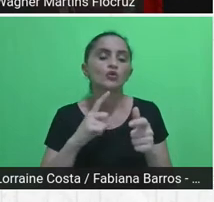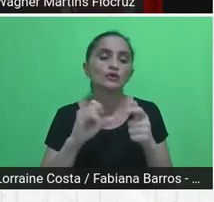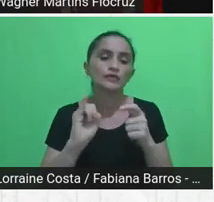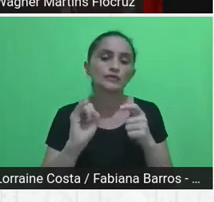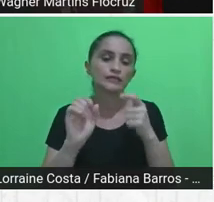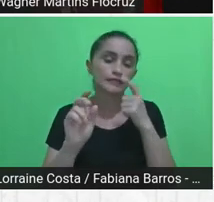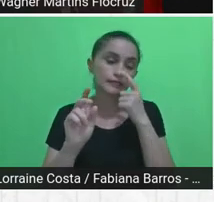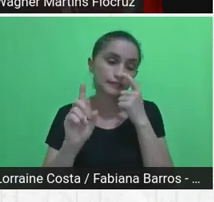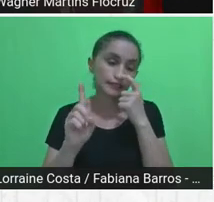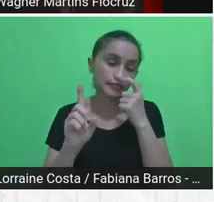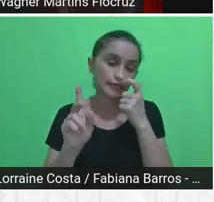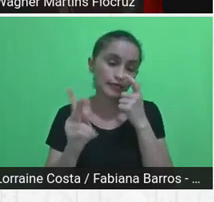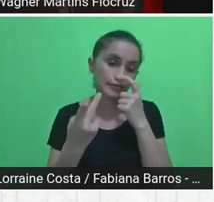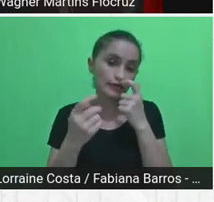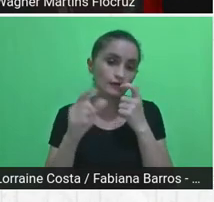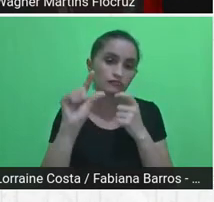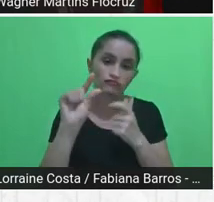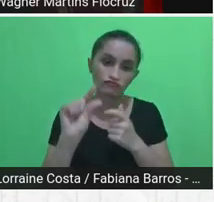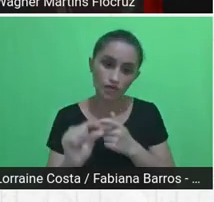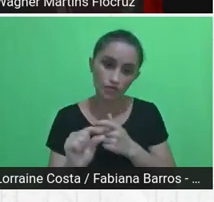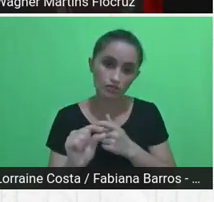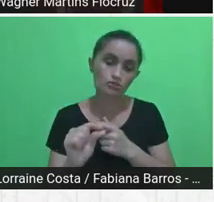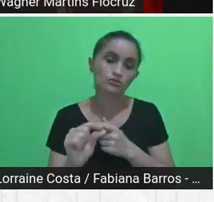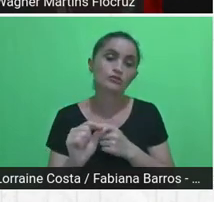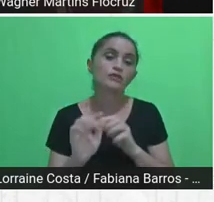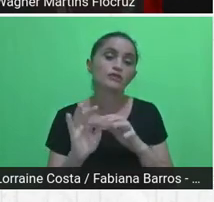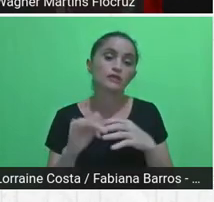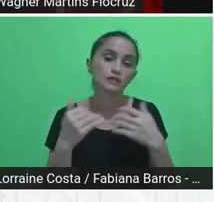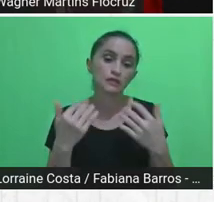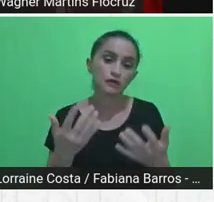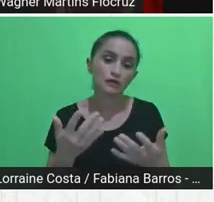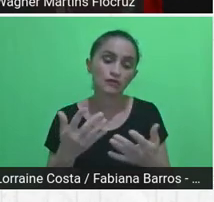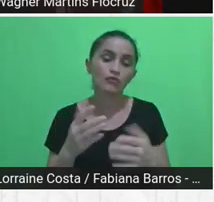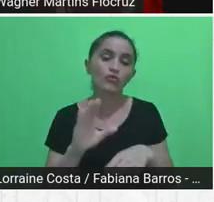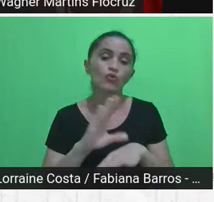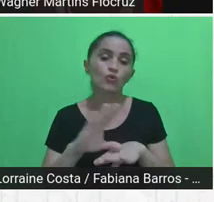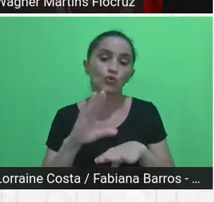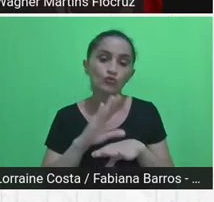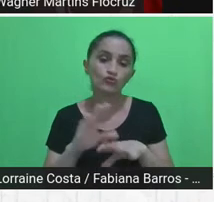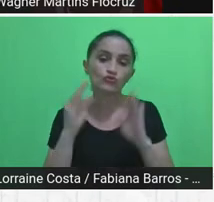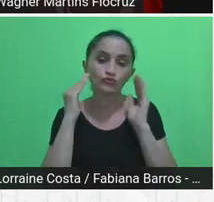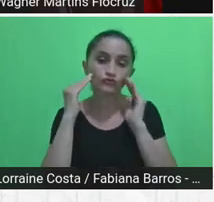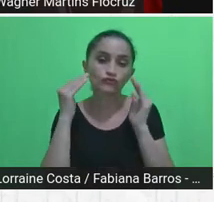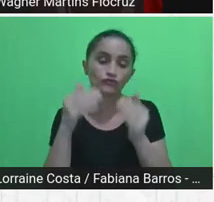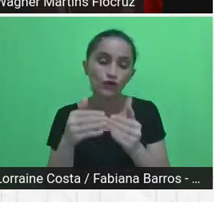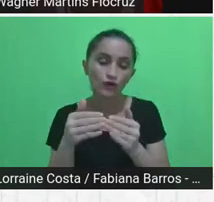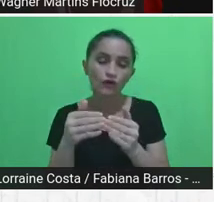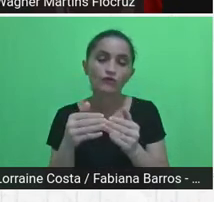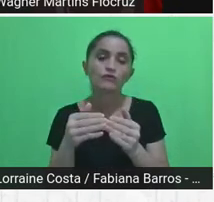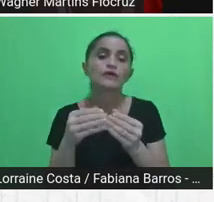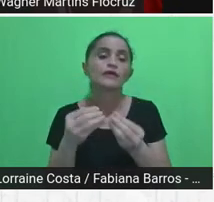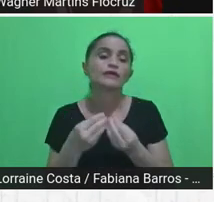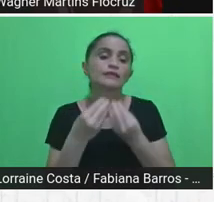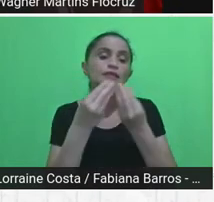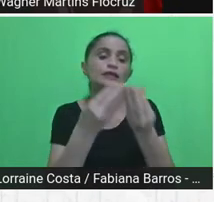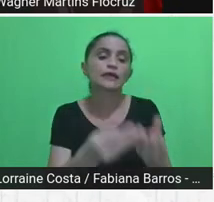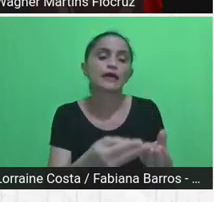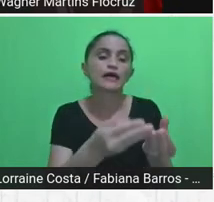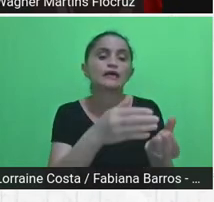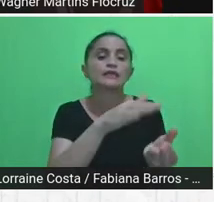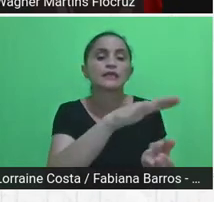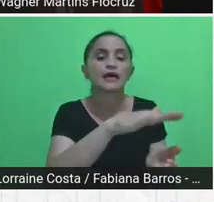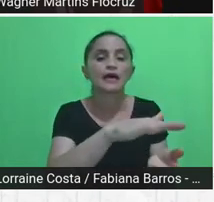alto. E esse curso, ele pretende colocar nos territórios pelo menos